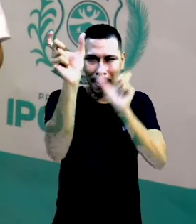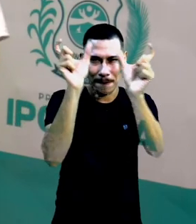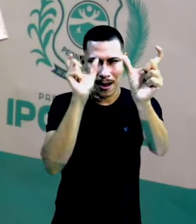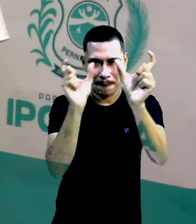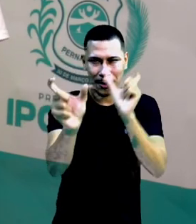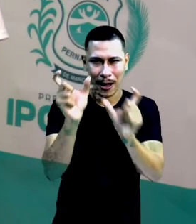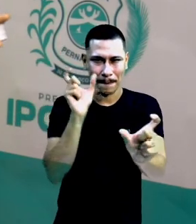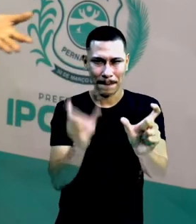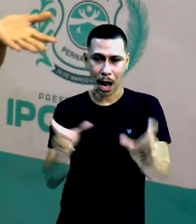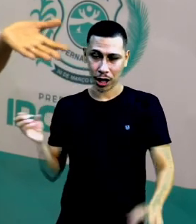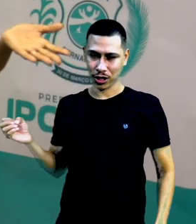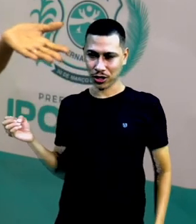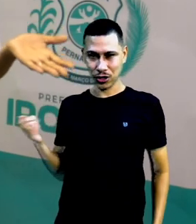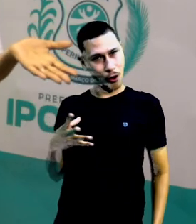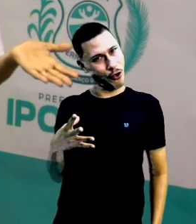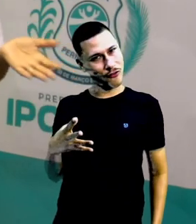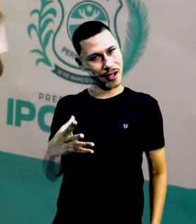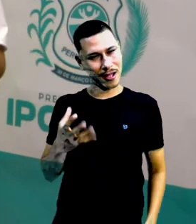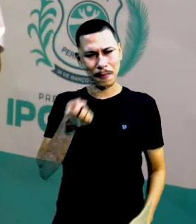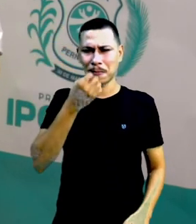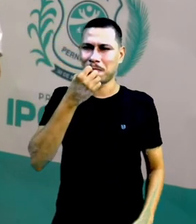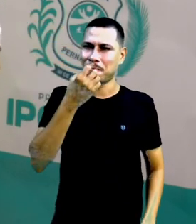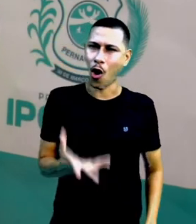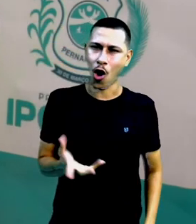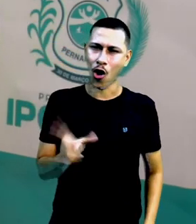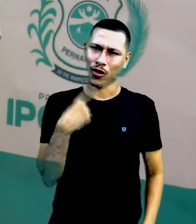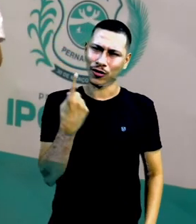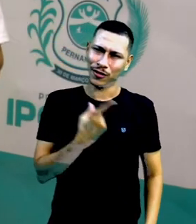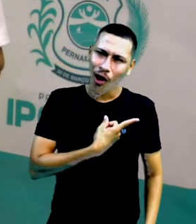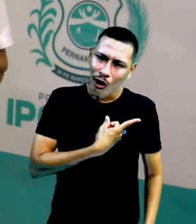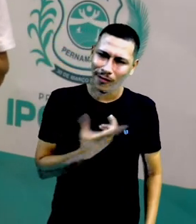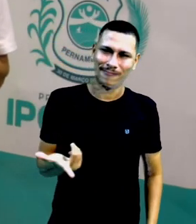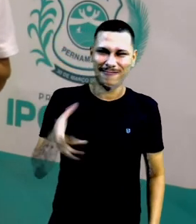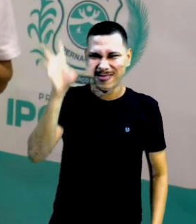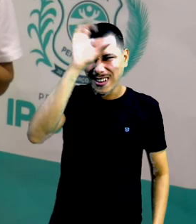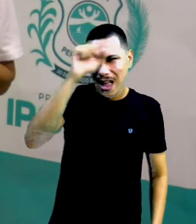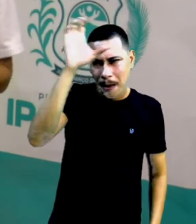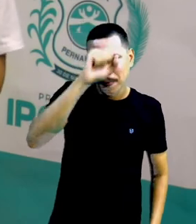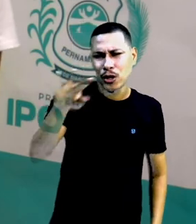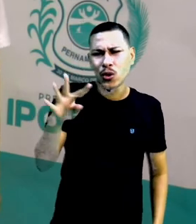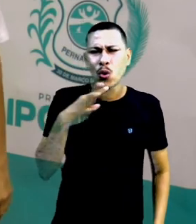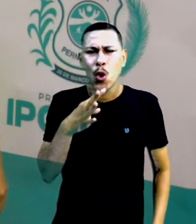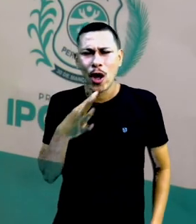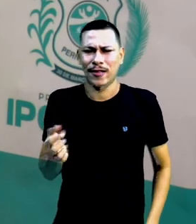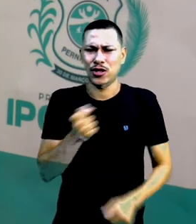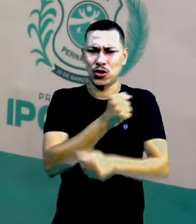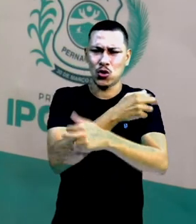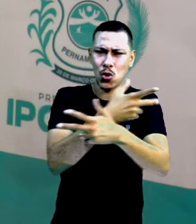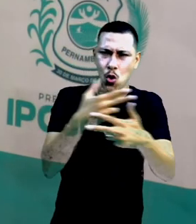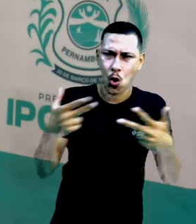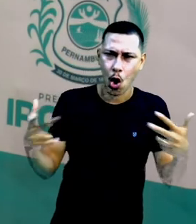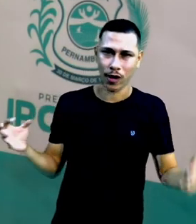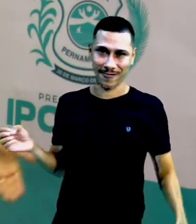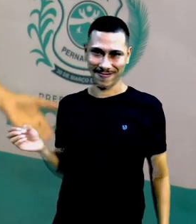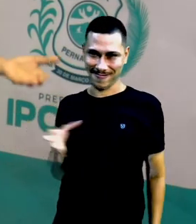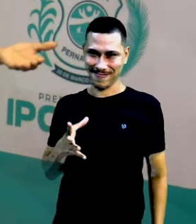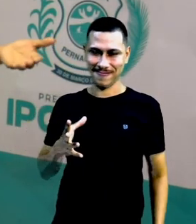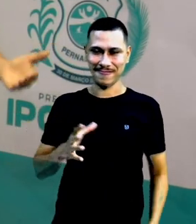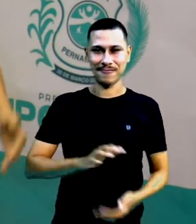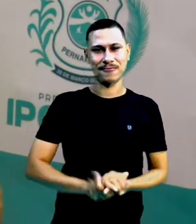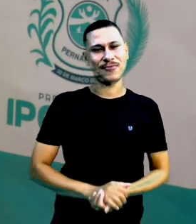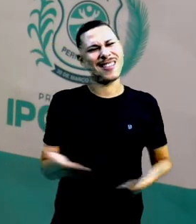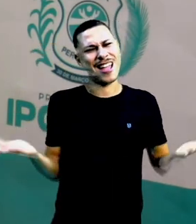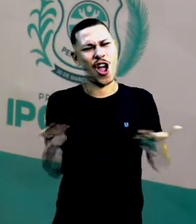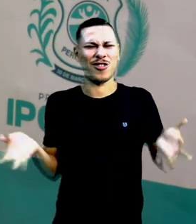também escrever palavras é bom, né? Porque a gente, ó, conhece outras coisas. E agora,